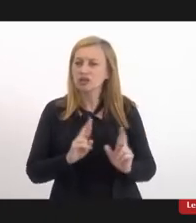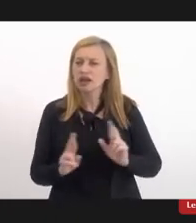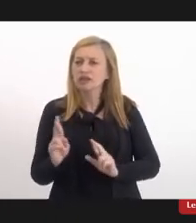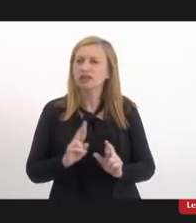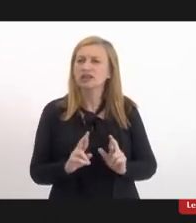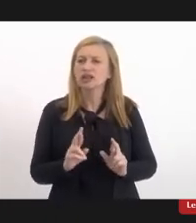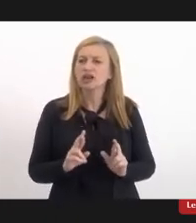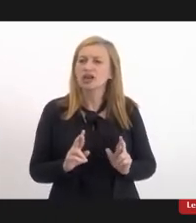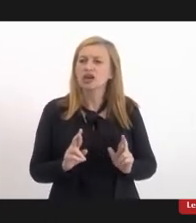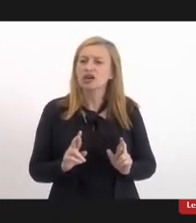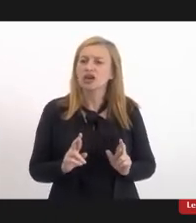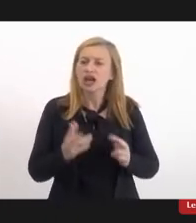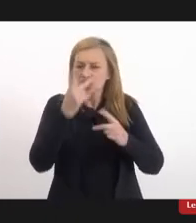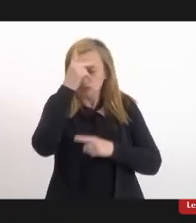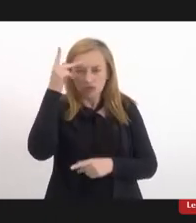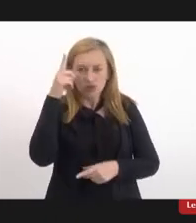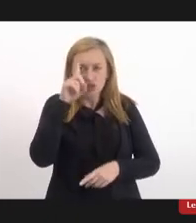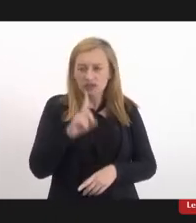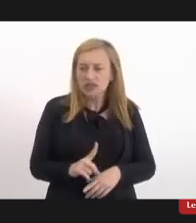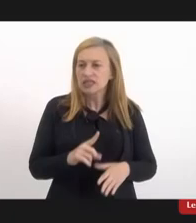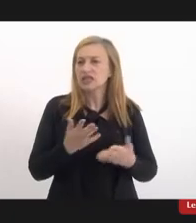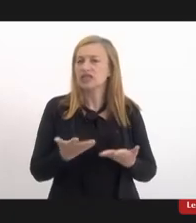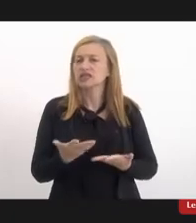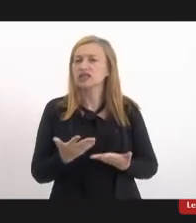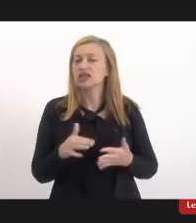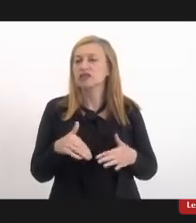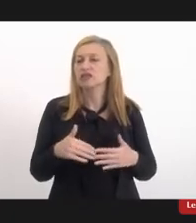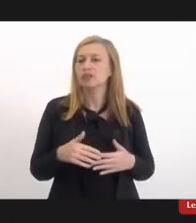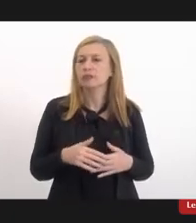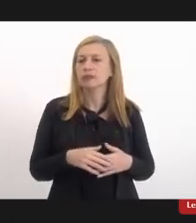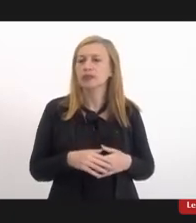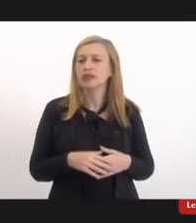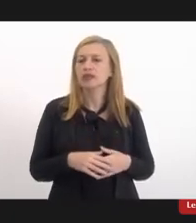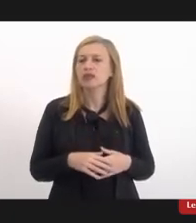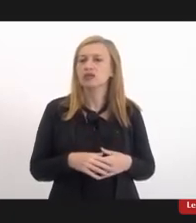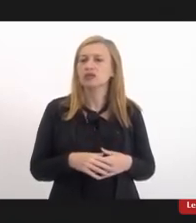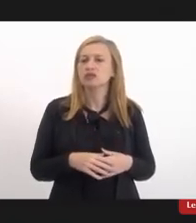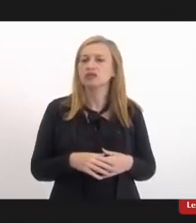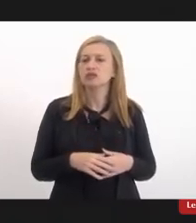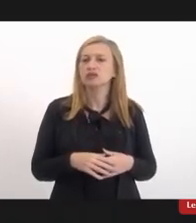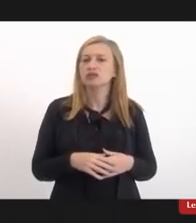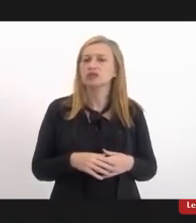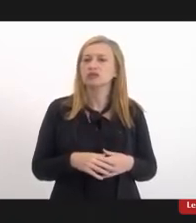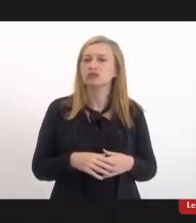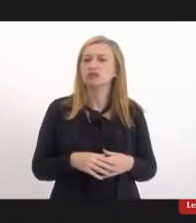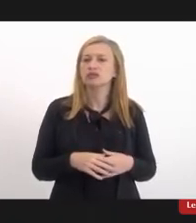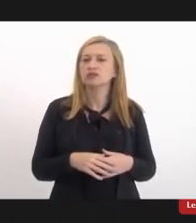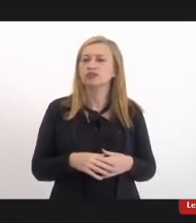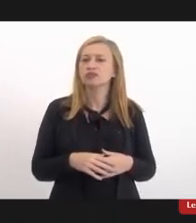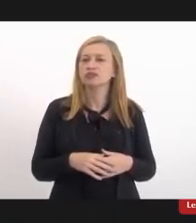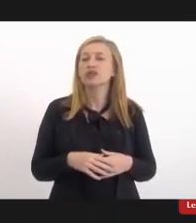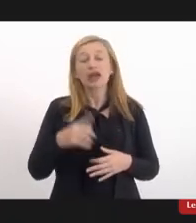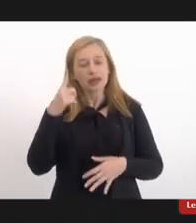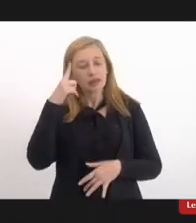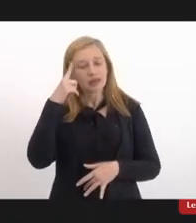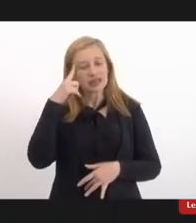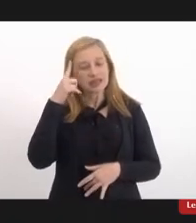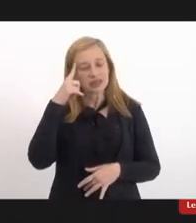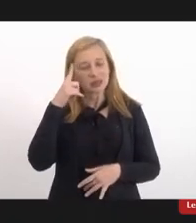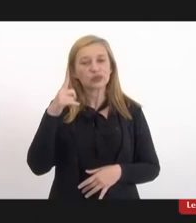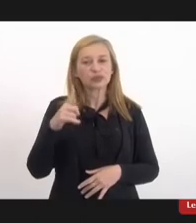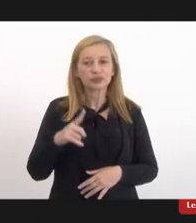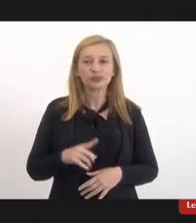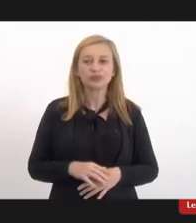às pessoas com deficiência, enfim, é isso, pelo menos, que está agora também na minha cabeça,